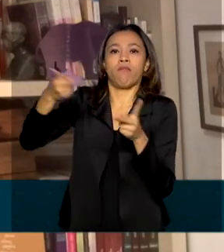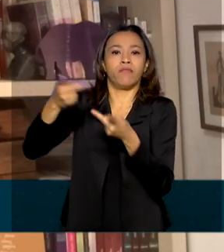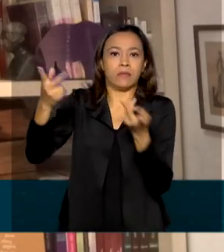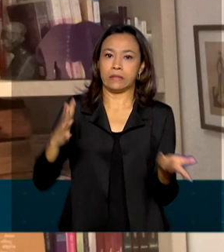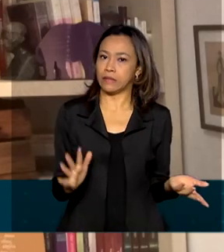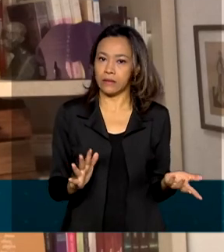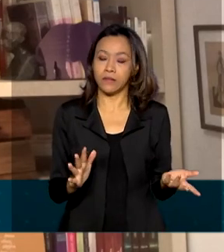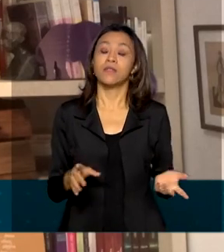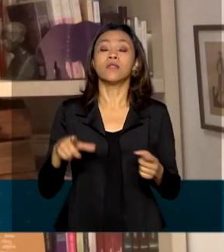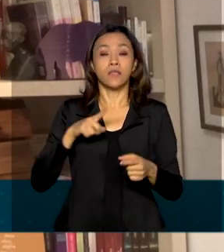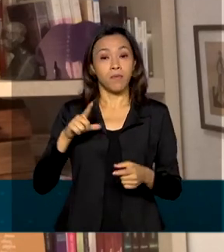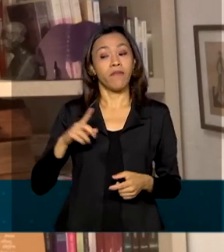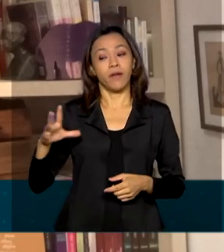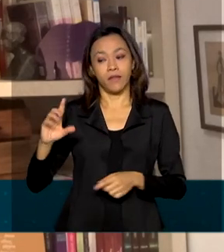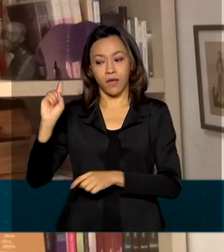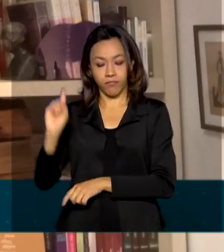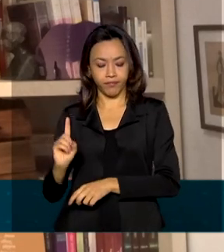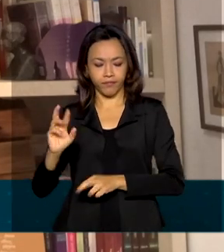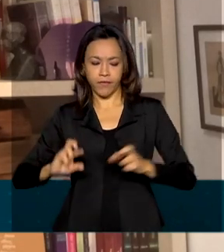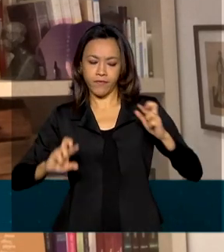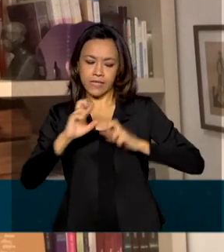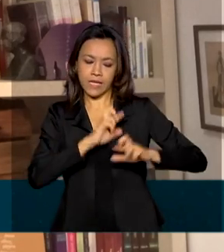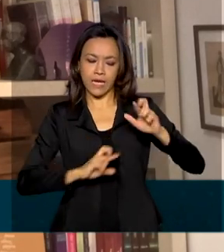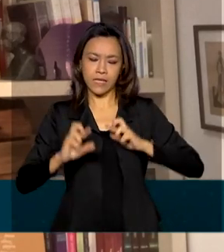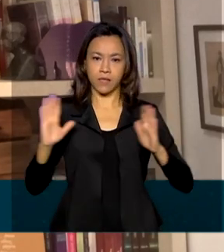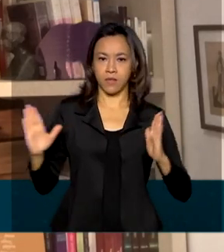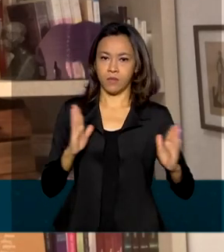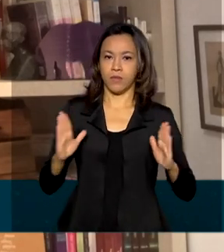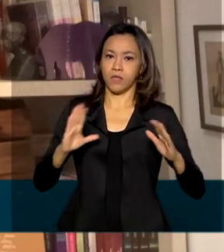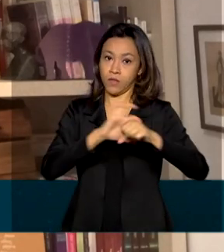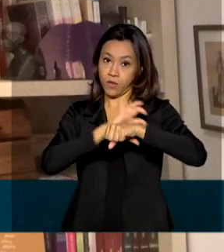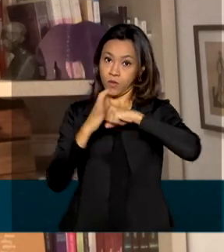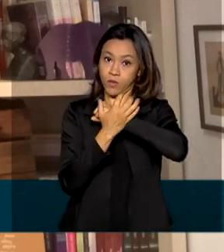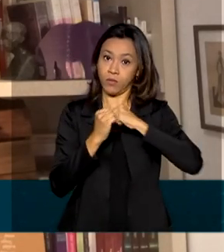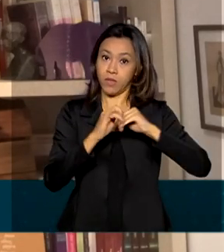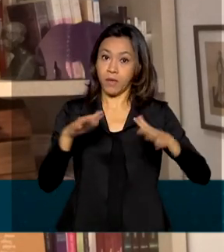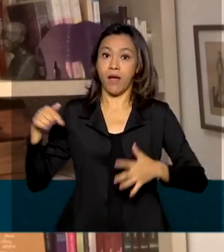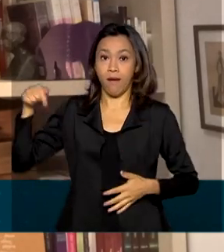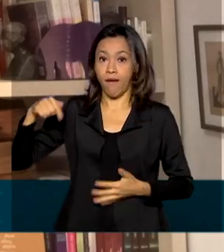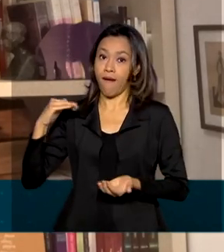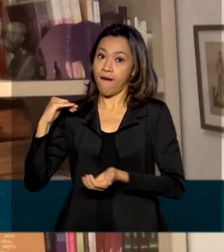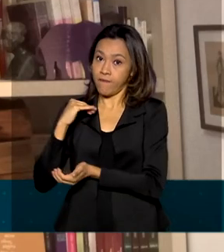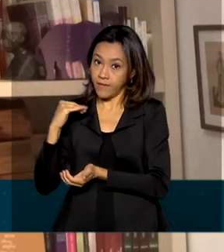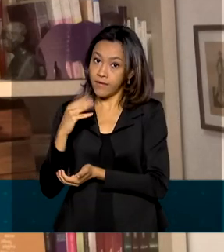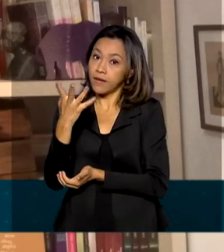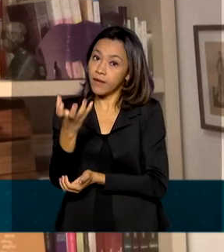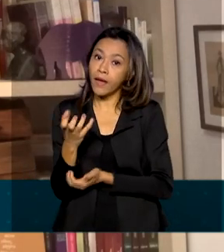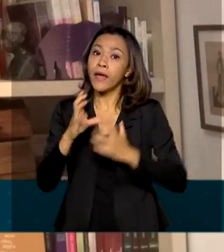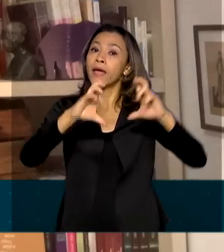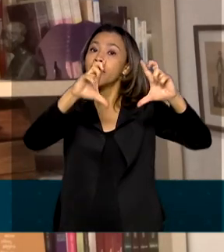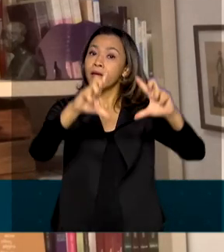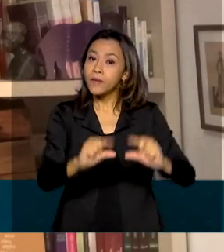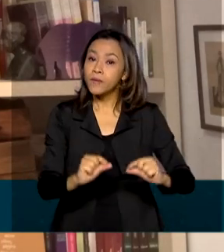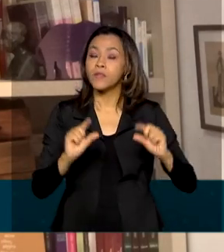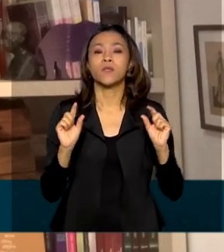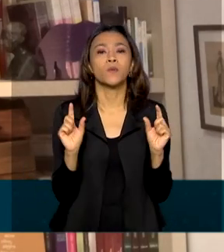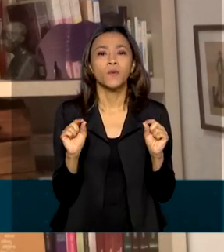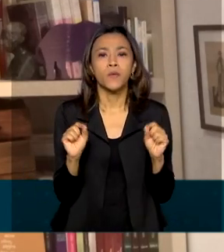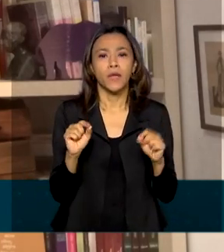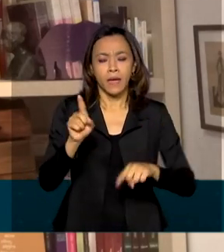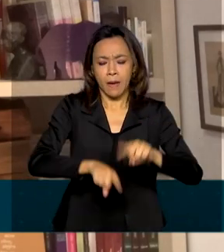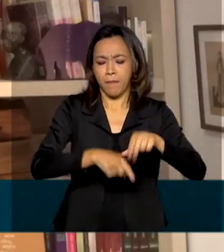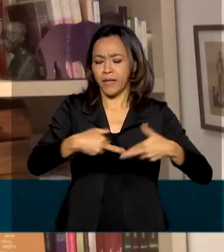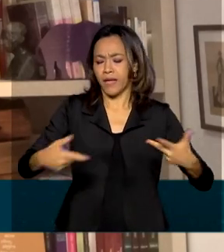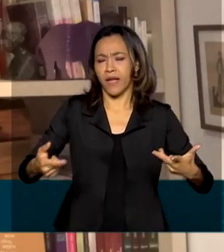condições de fiscalização neste momento de pandemia, a agência quer diminuir a quantidade de produtos